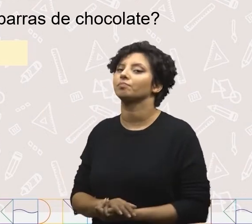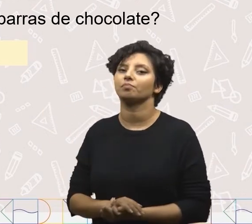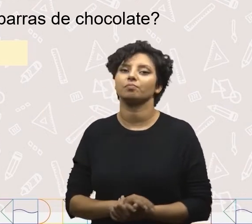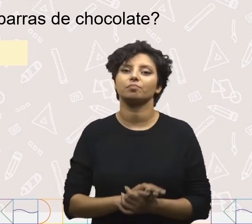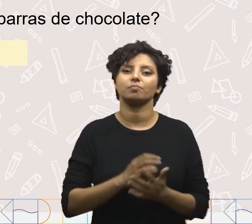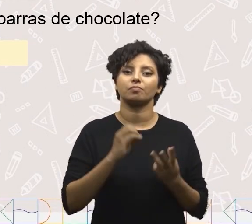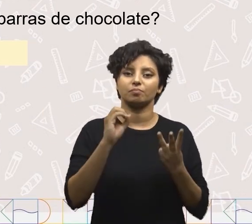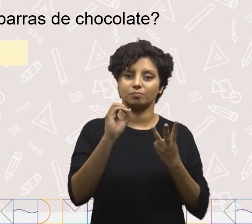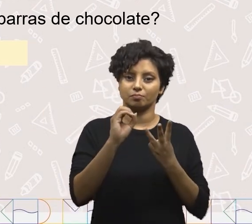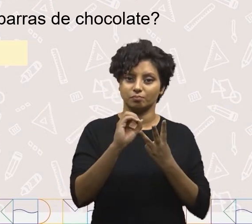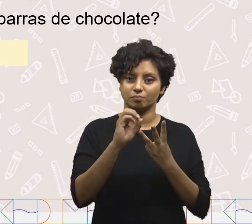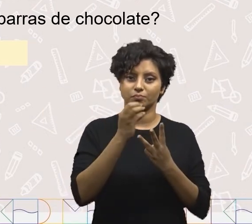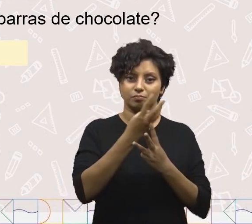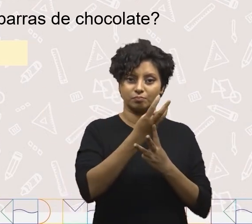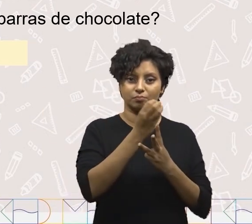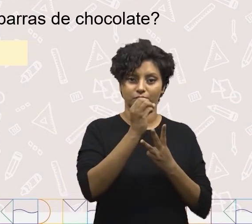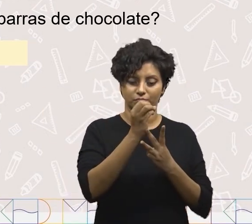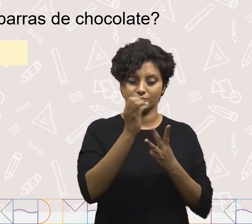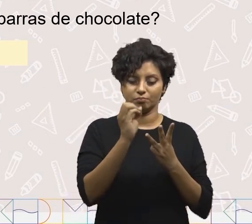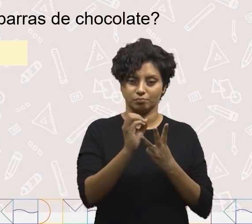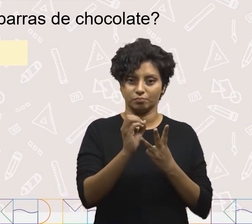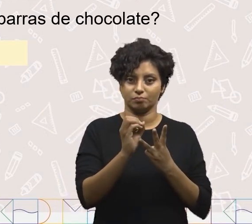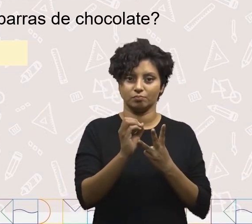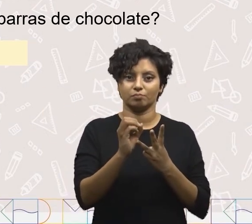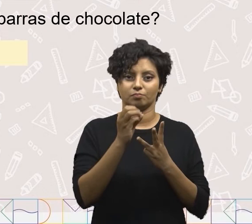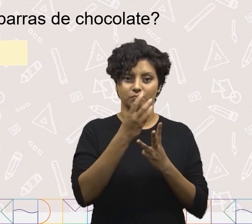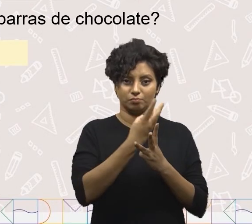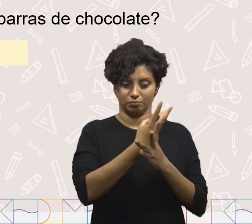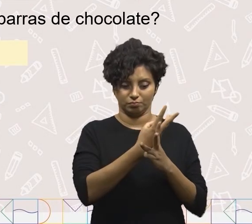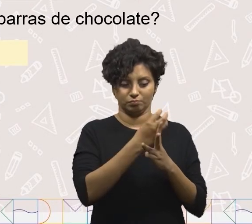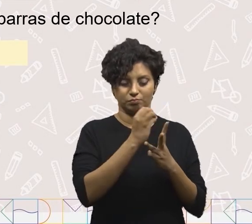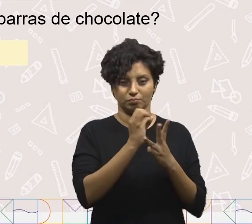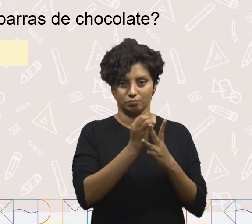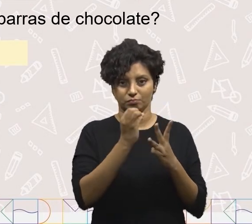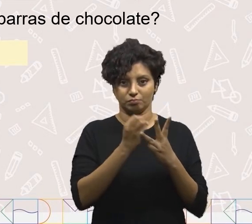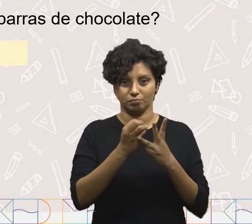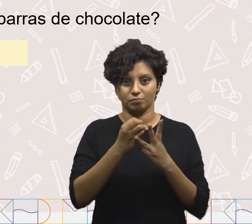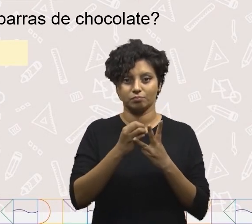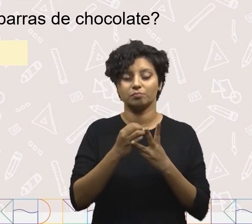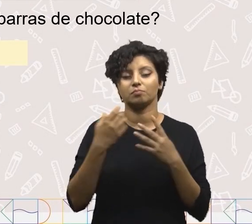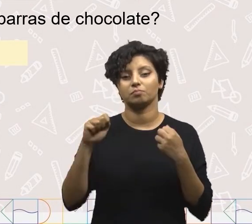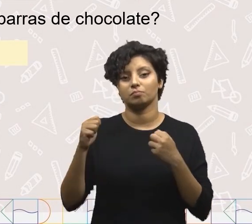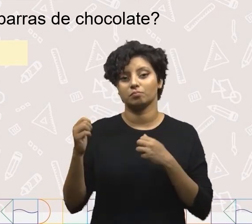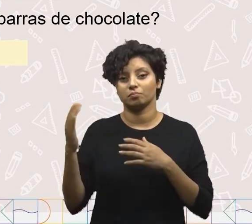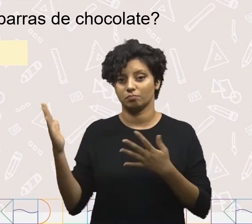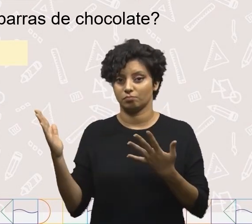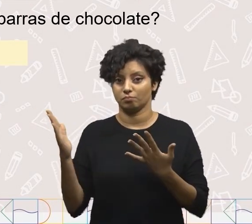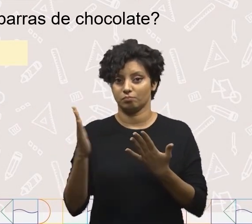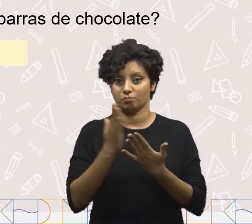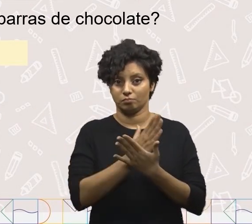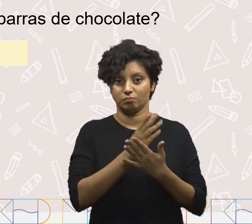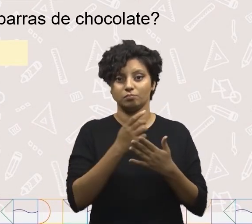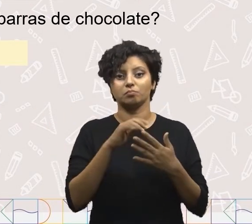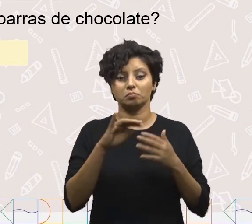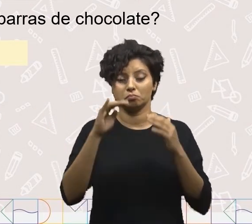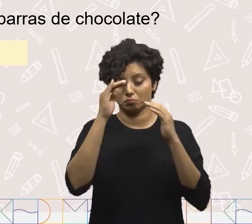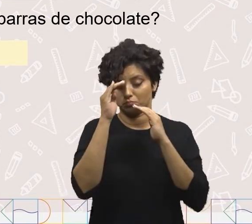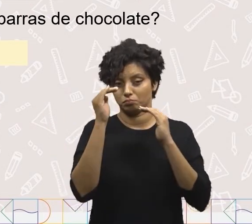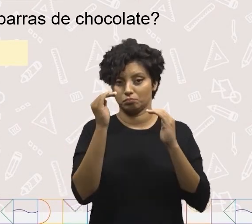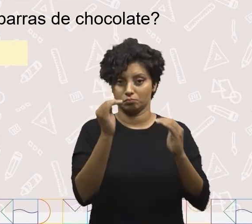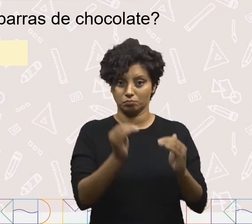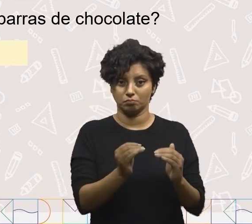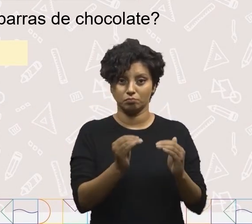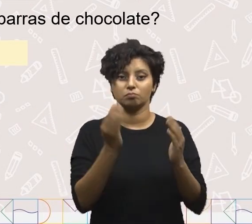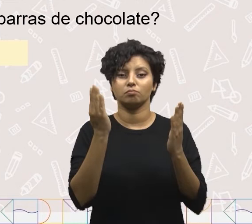ficar assim. 300. E a segunda parcela, eu vou começar da direita para a esquerda, obedecendo